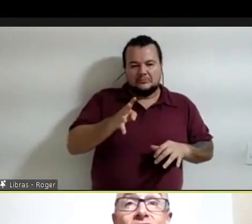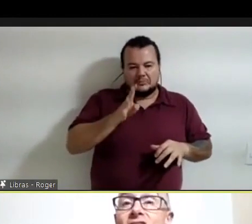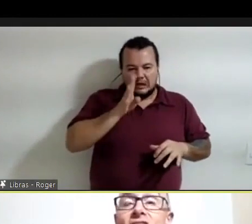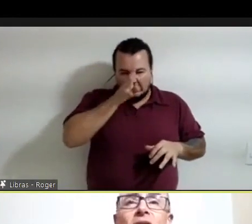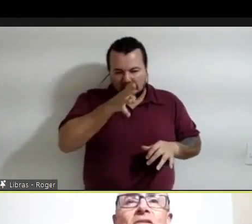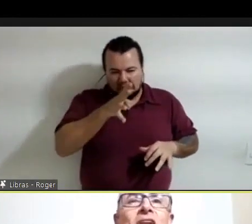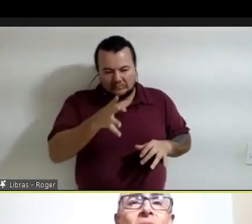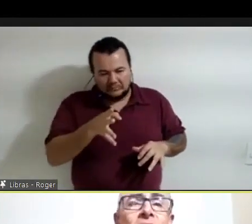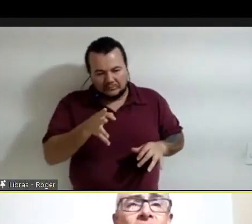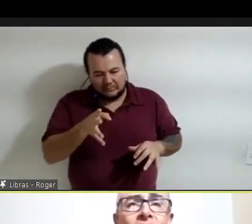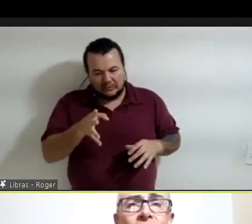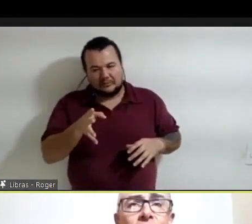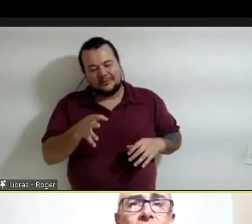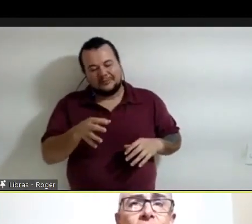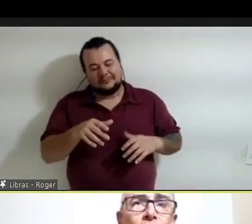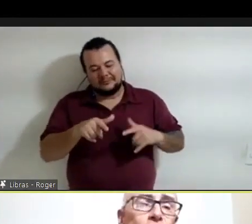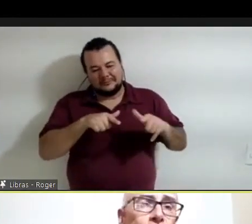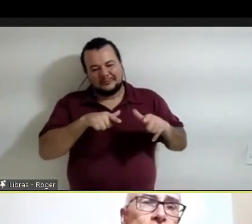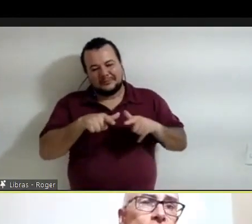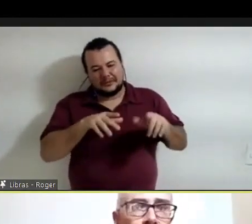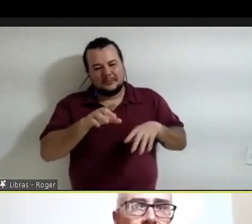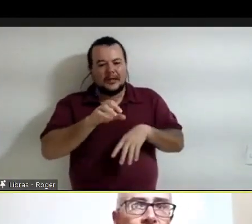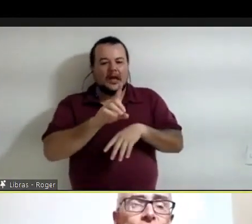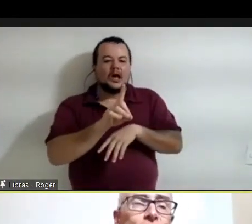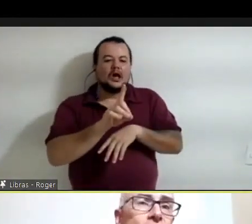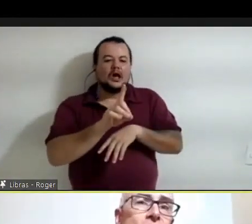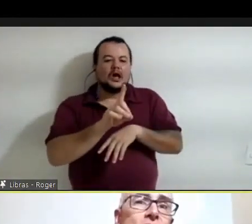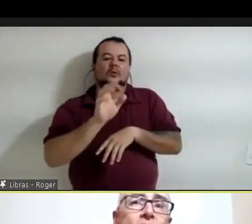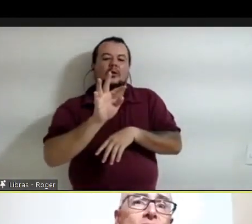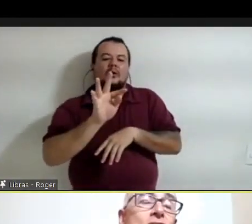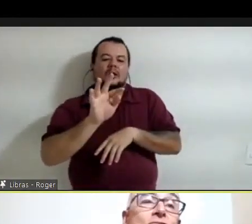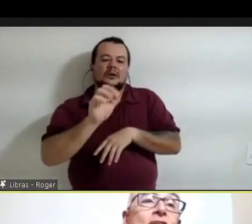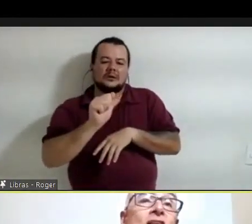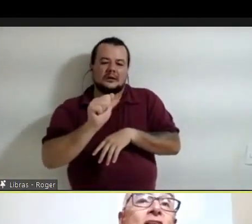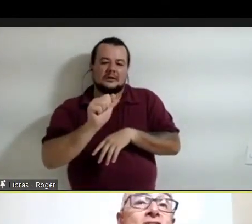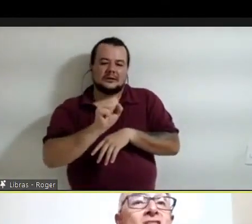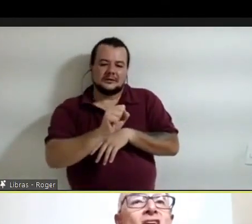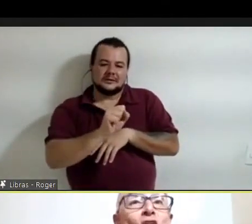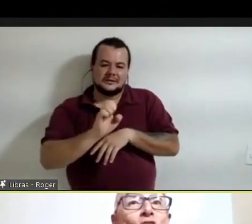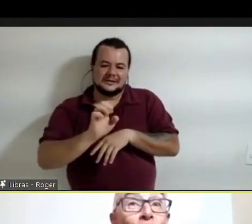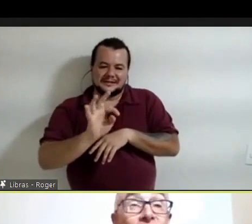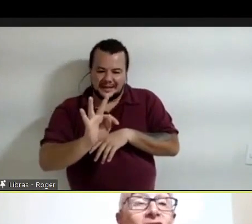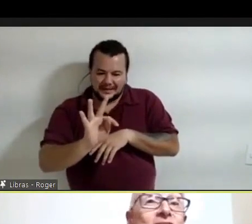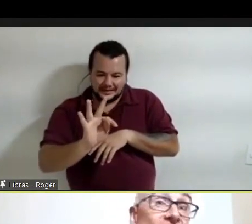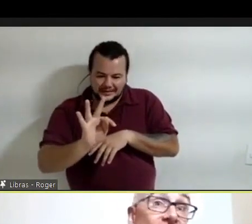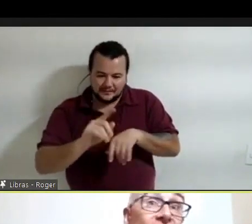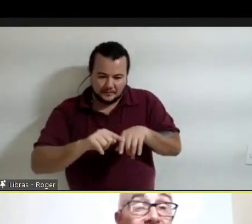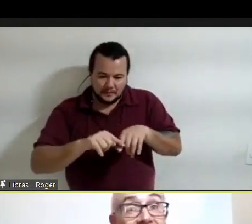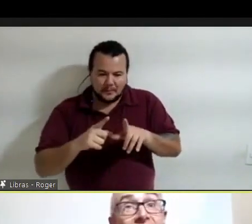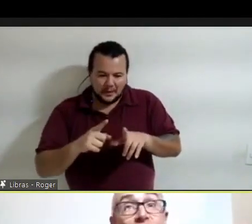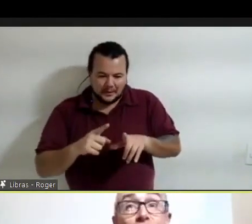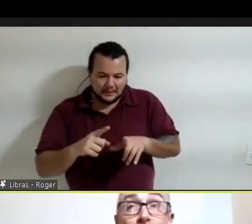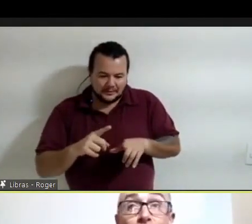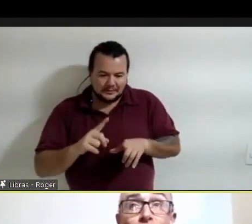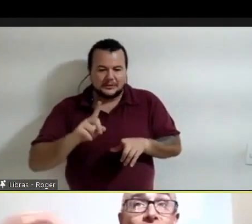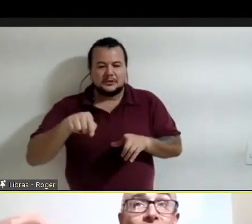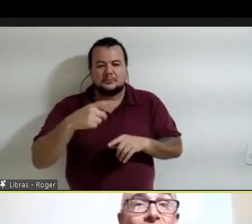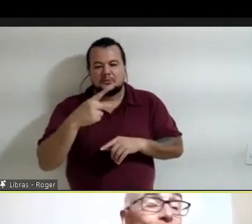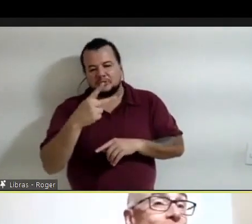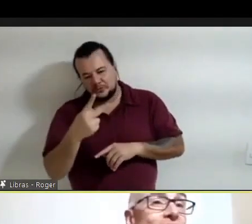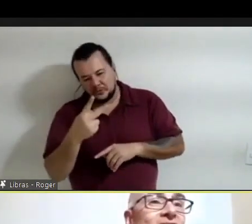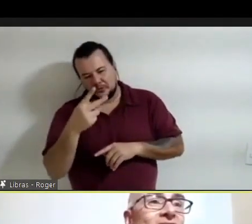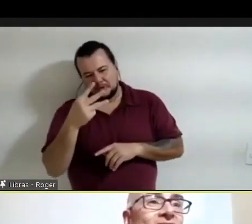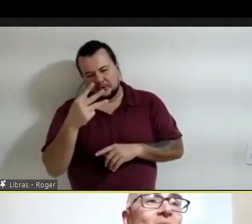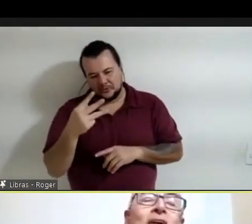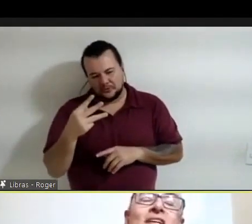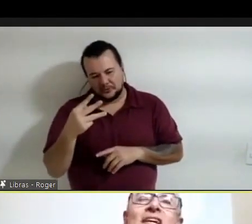ficção, mas realmente depois de duas ou três noites de esforço, os estudantes logran conectar, gerar um fluxo de